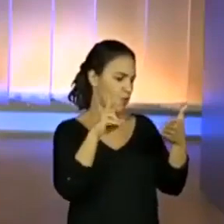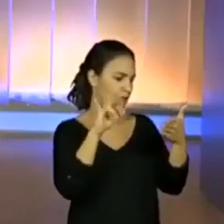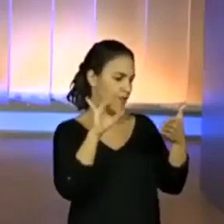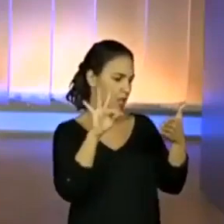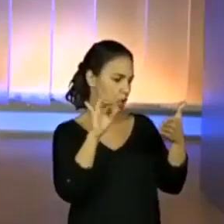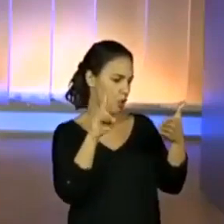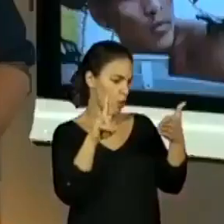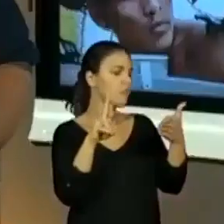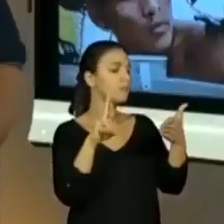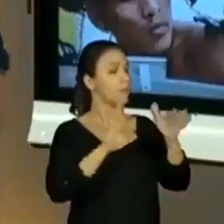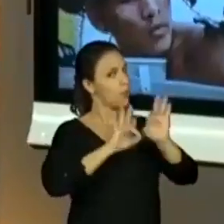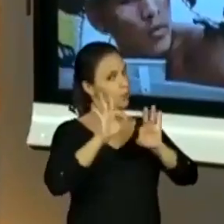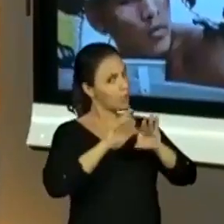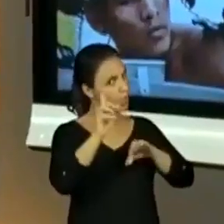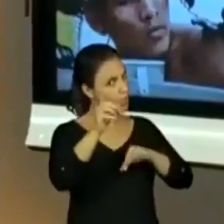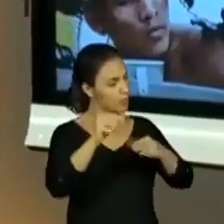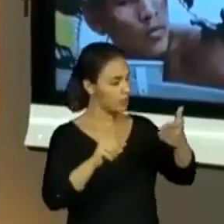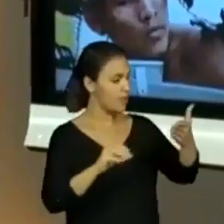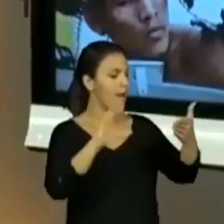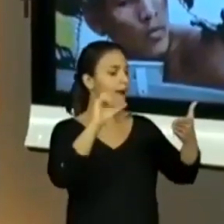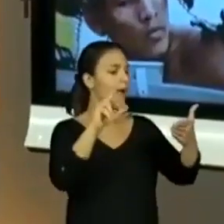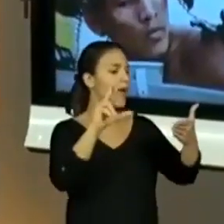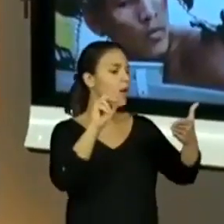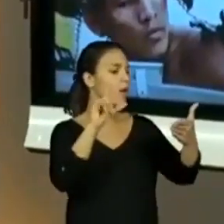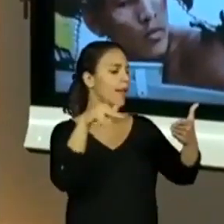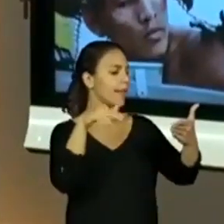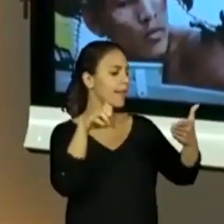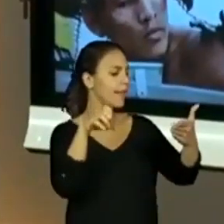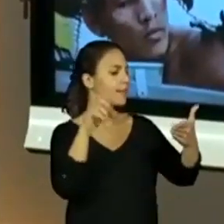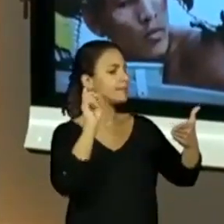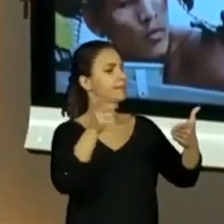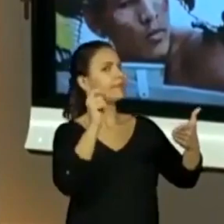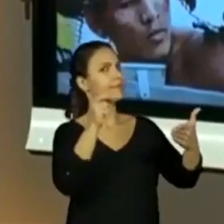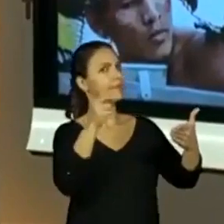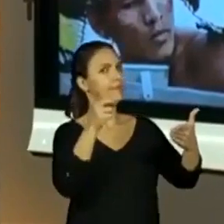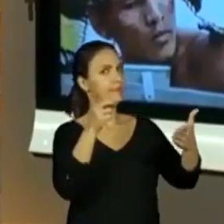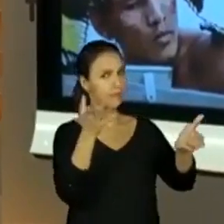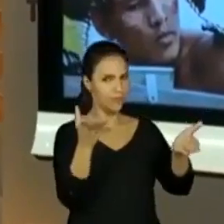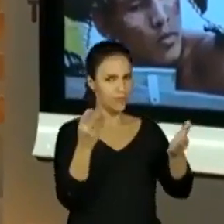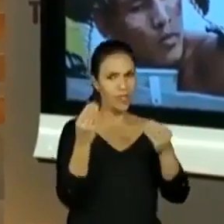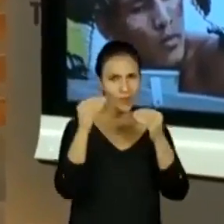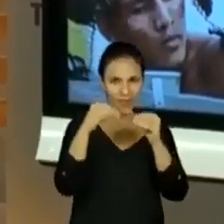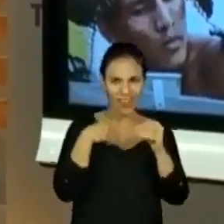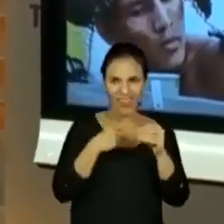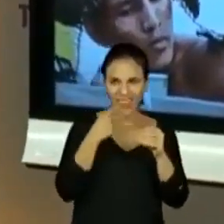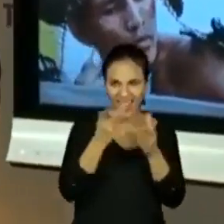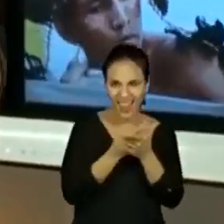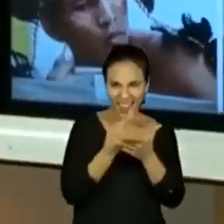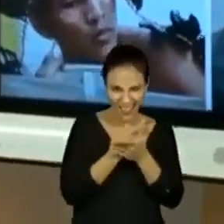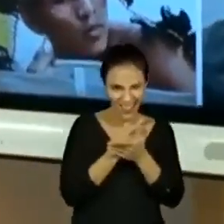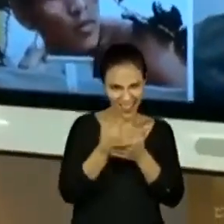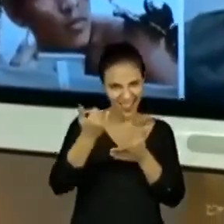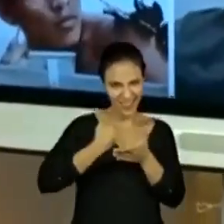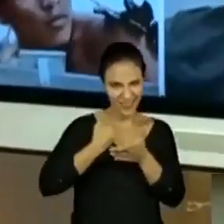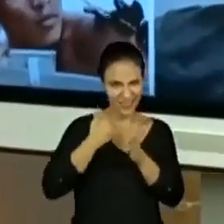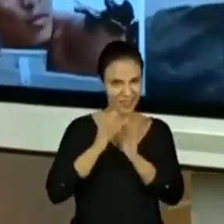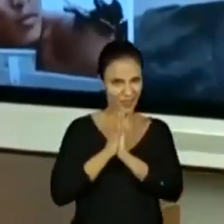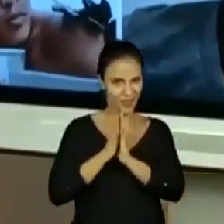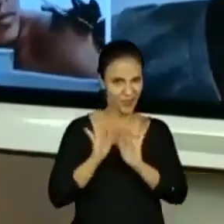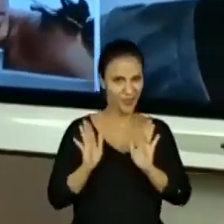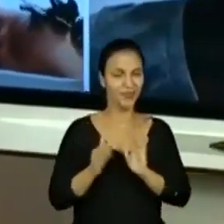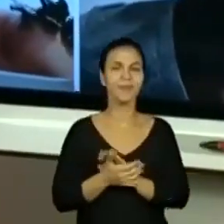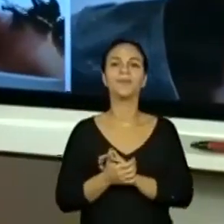se organiza também. Caroline, se organize também. Se eu pronunciei errado, coloca no comentário. Tudo bem? Olha só.